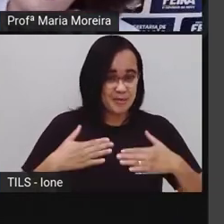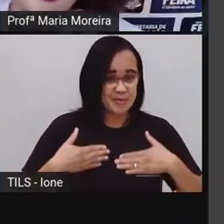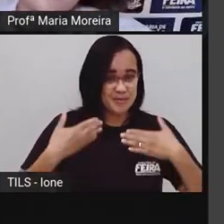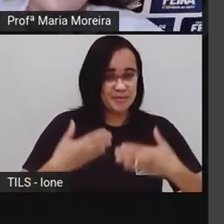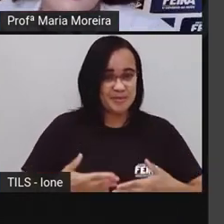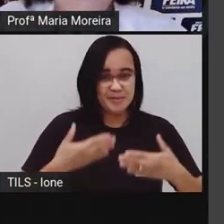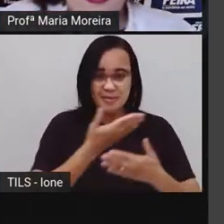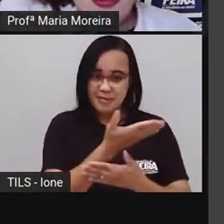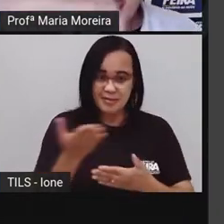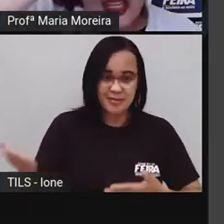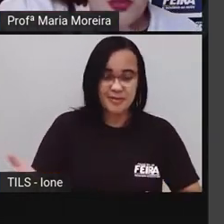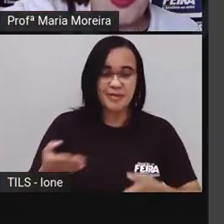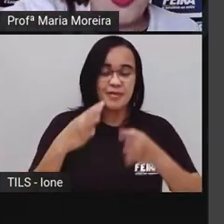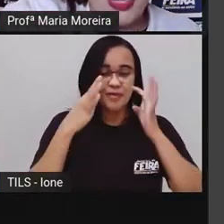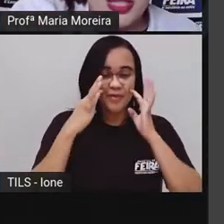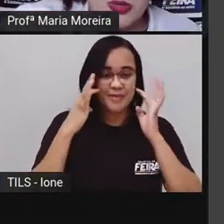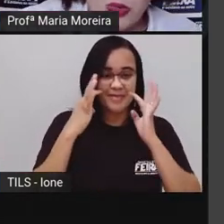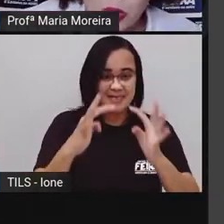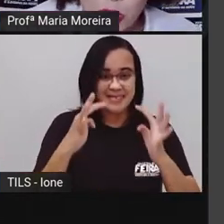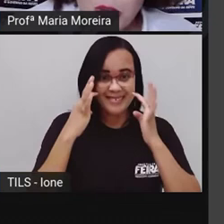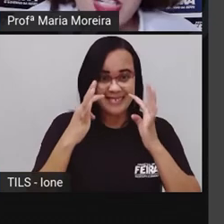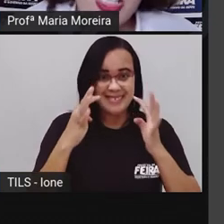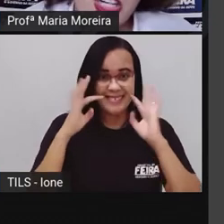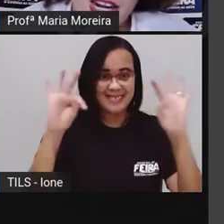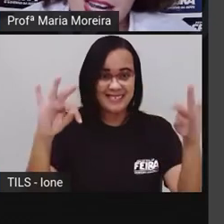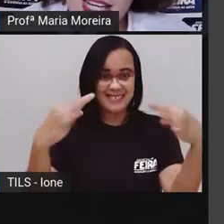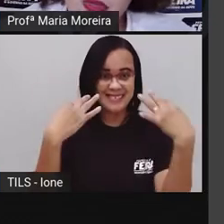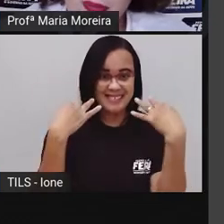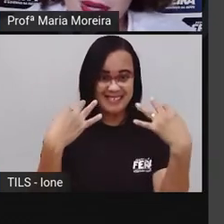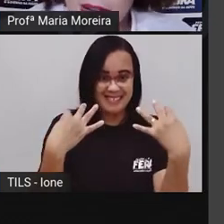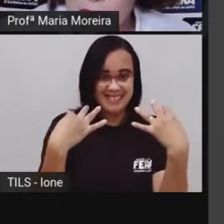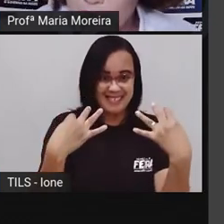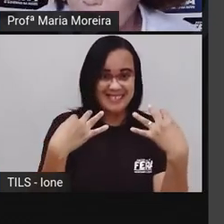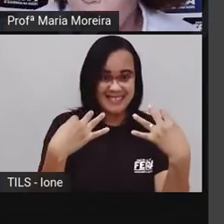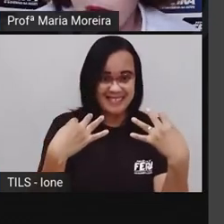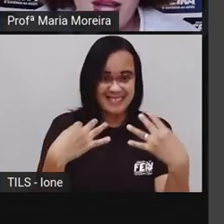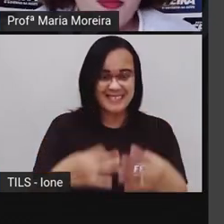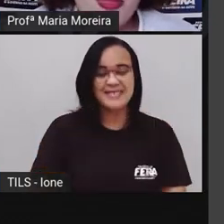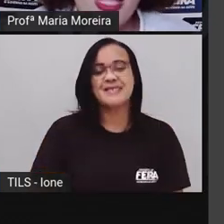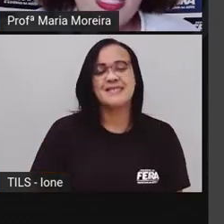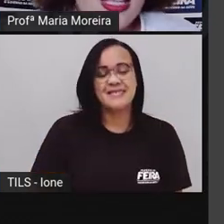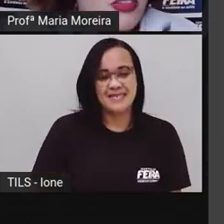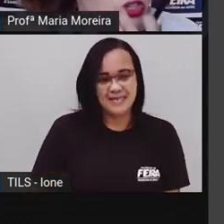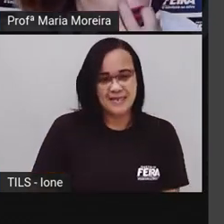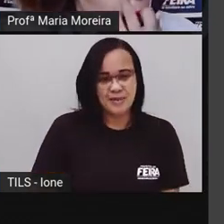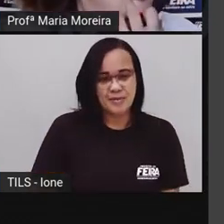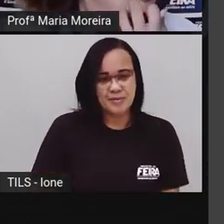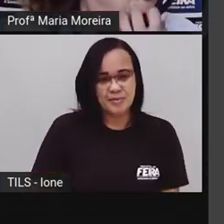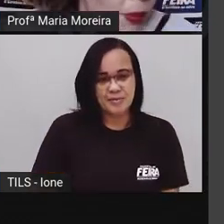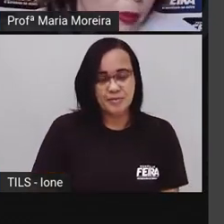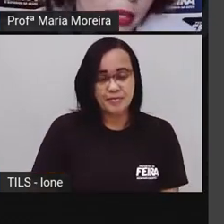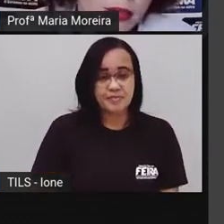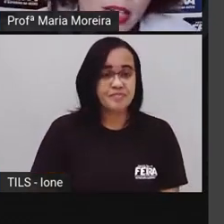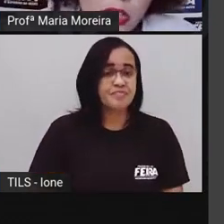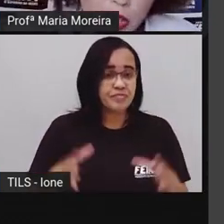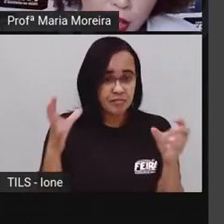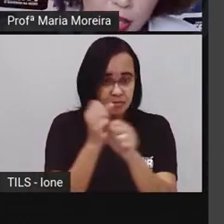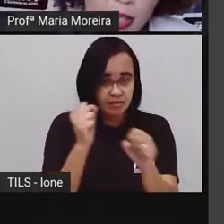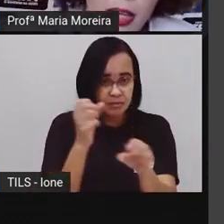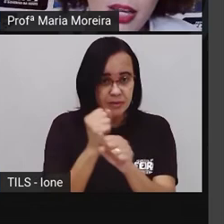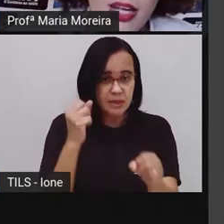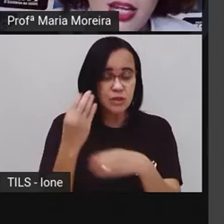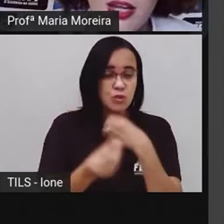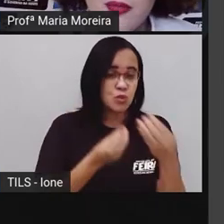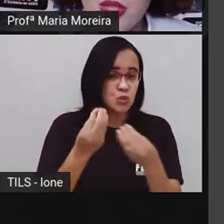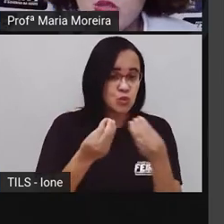vocês conseguirem a minha mãozinha com o meu bracinho curto chegar aqui no aparelho. Então, vamos lá? Então, a gente vai calcular primeiro, né, a gente tem